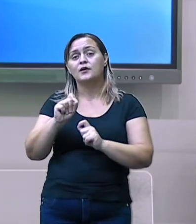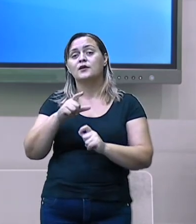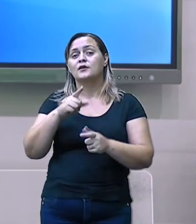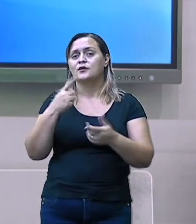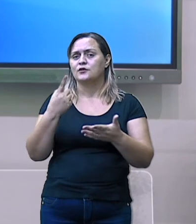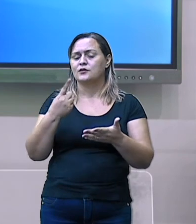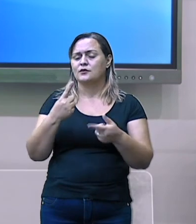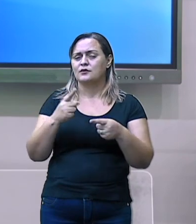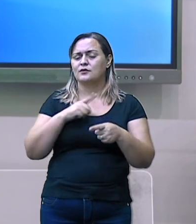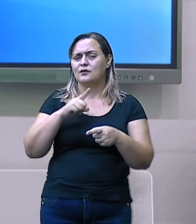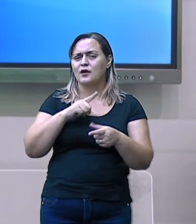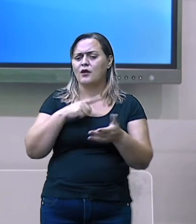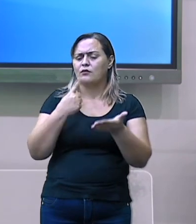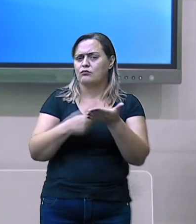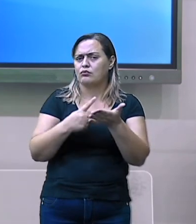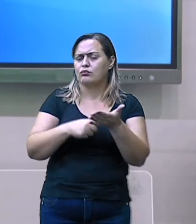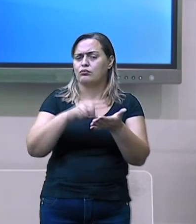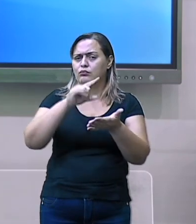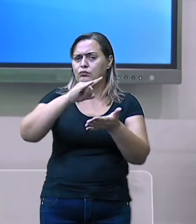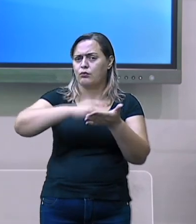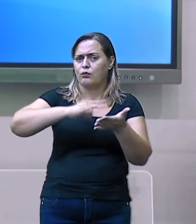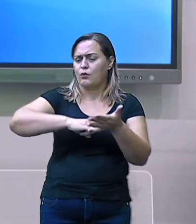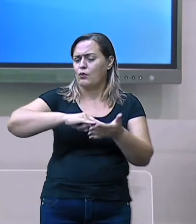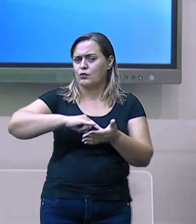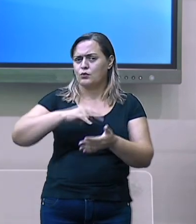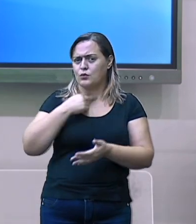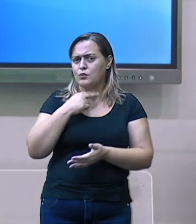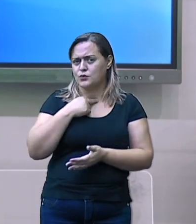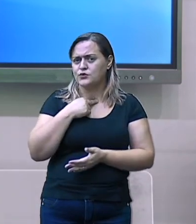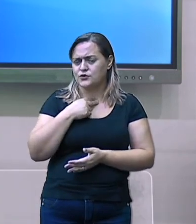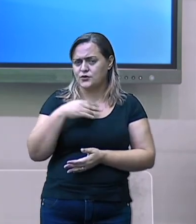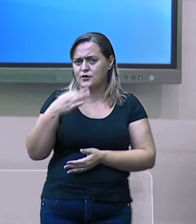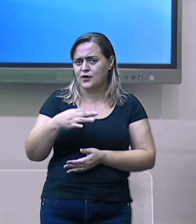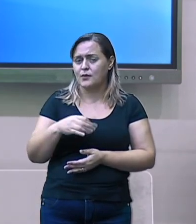fenômenos naturais. Ok?